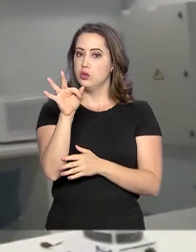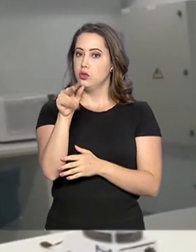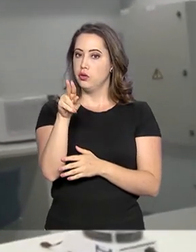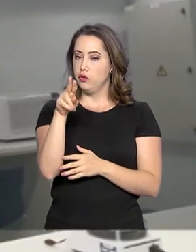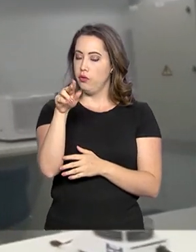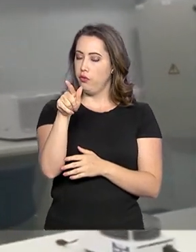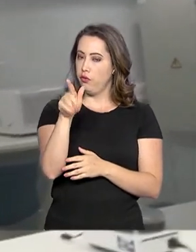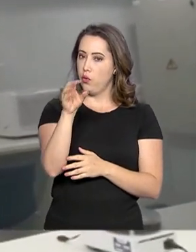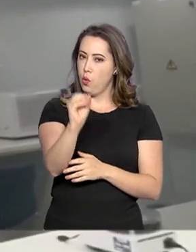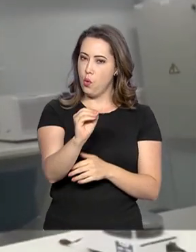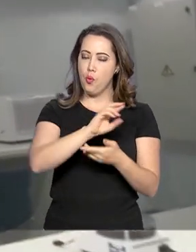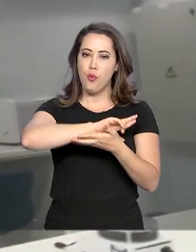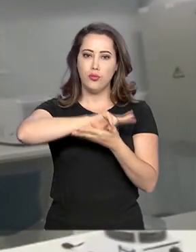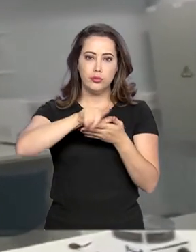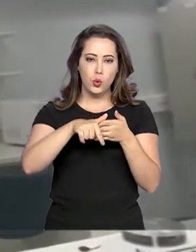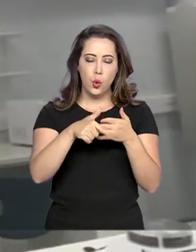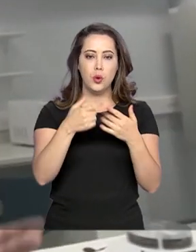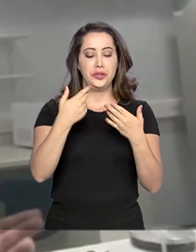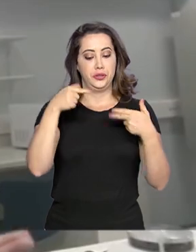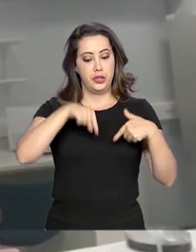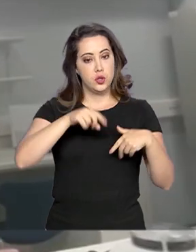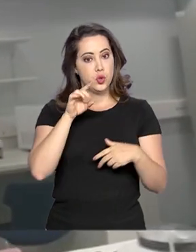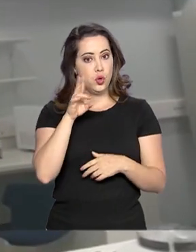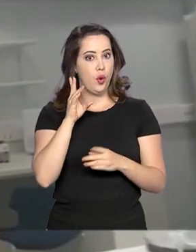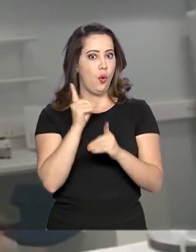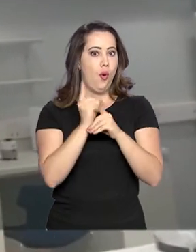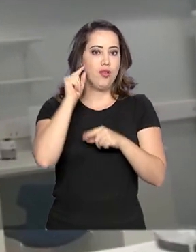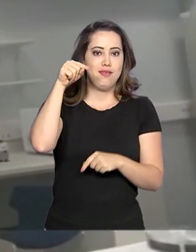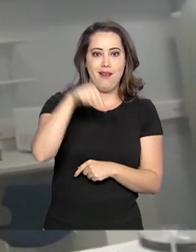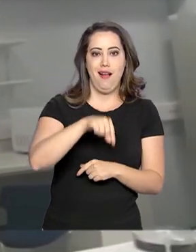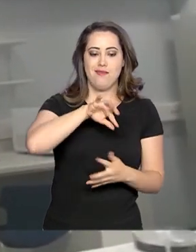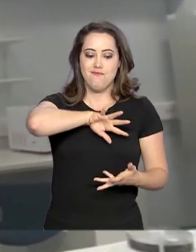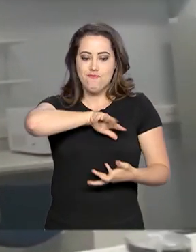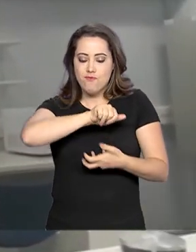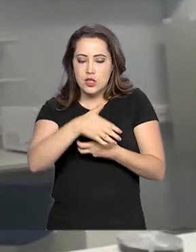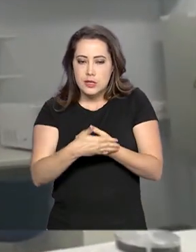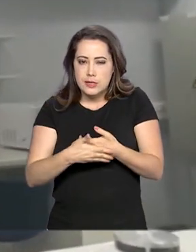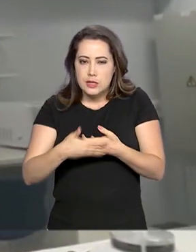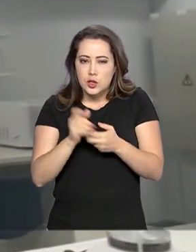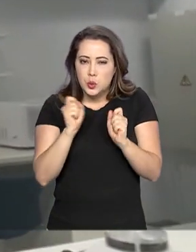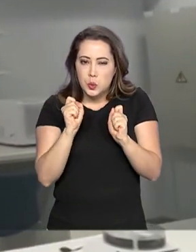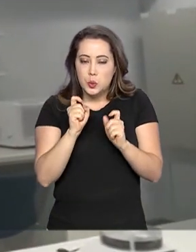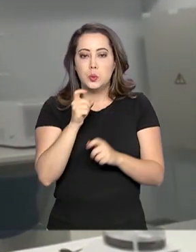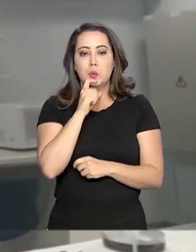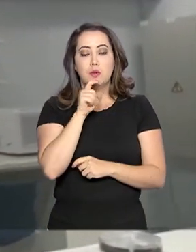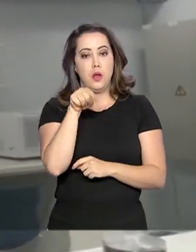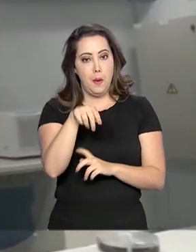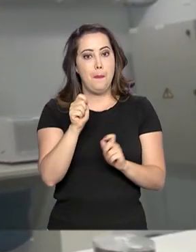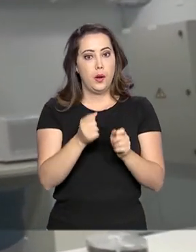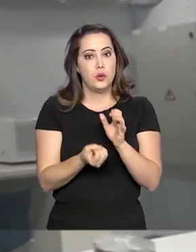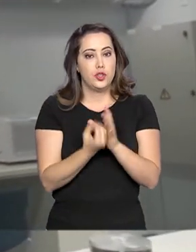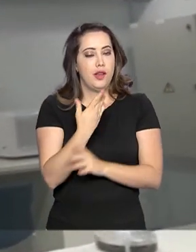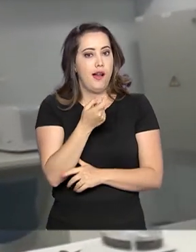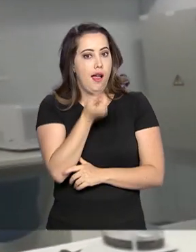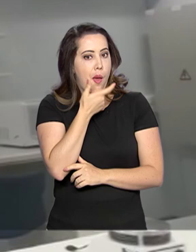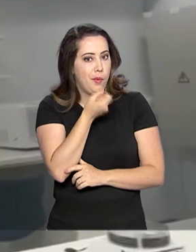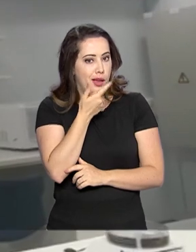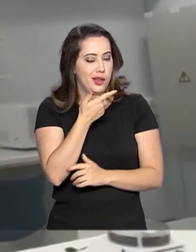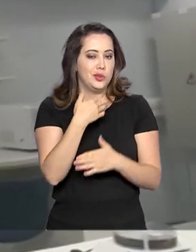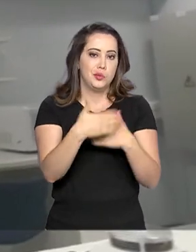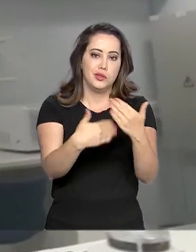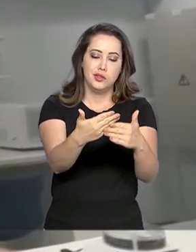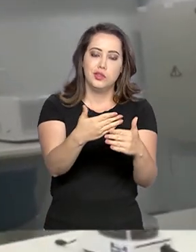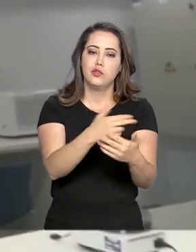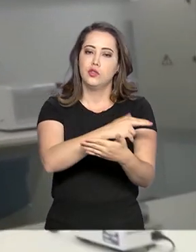vegetais que só são registrados aqui na Antártica. Essas pesquisas podem desenvolver remédios para tratar doenças como